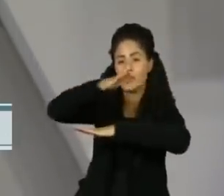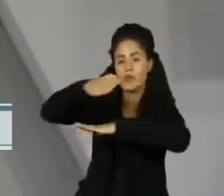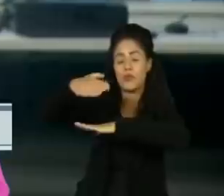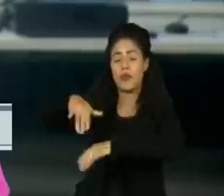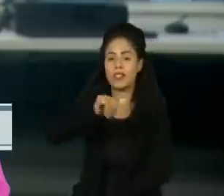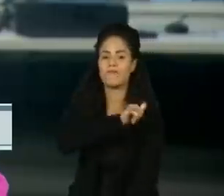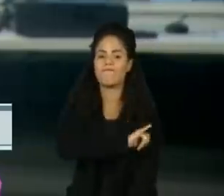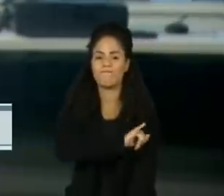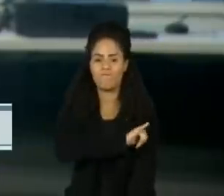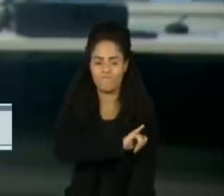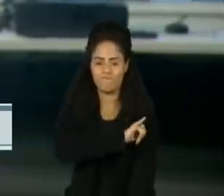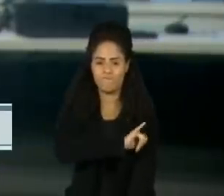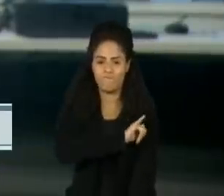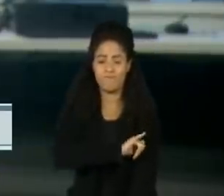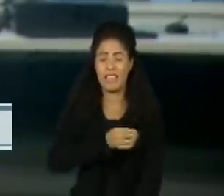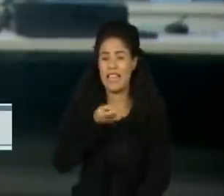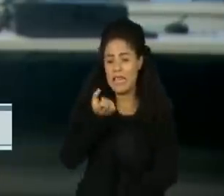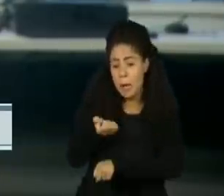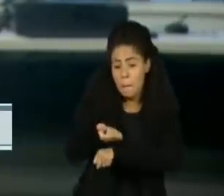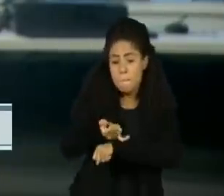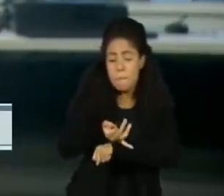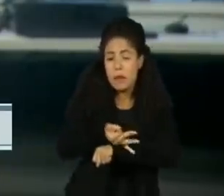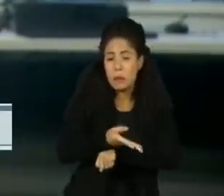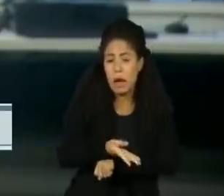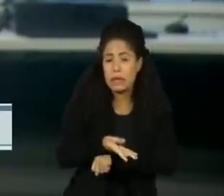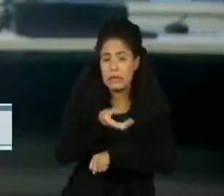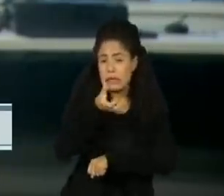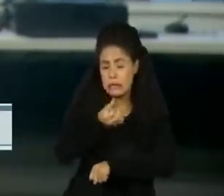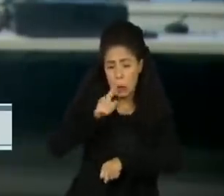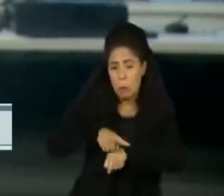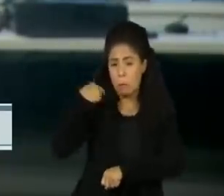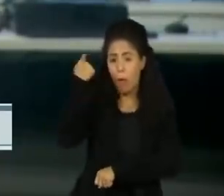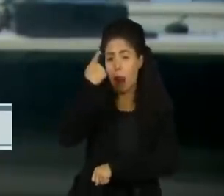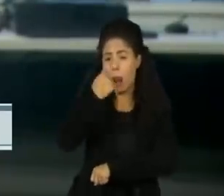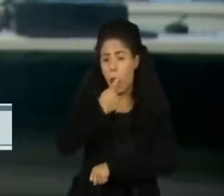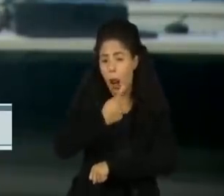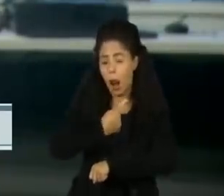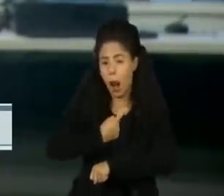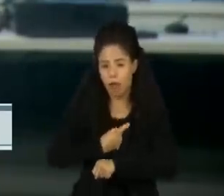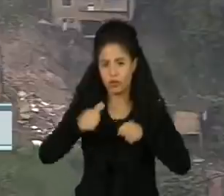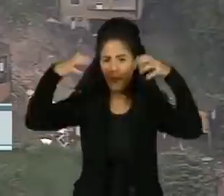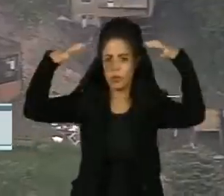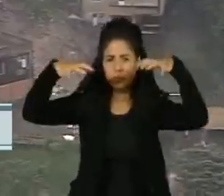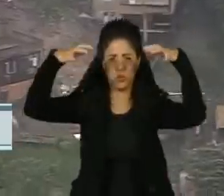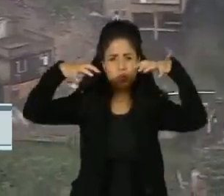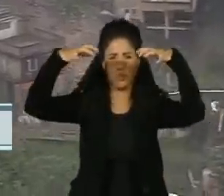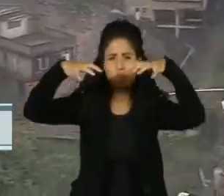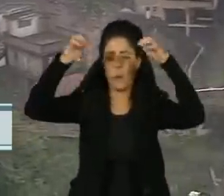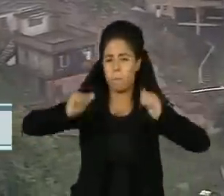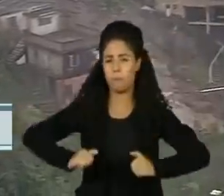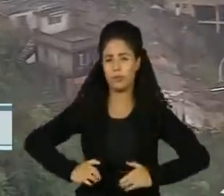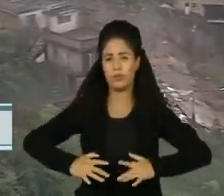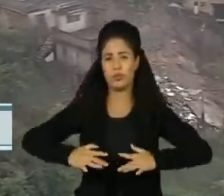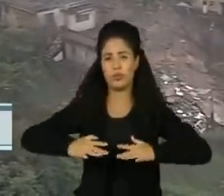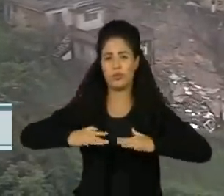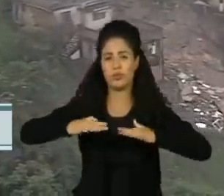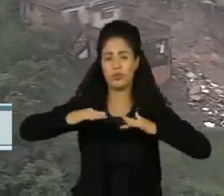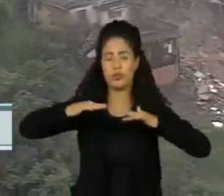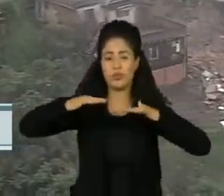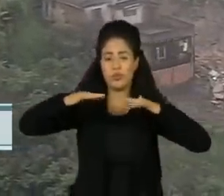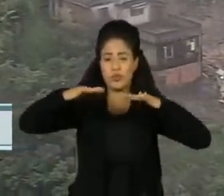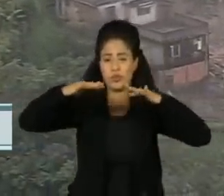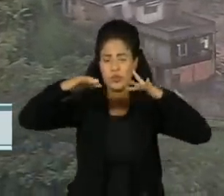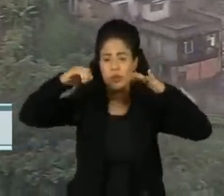de Janeiro. Em seis horas, choveu mais que o esperado para todo o mês de fevereiro. O cenário de caos e